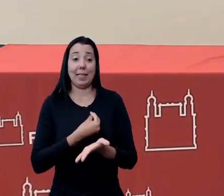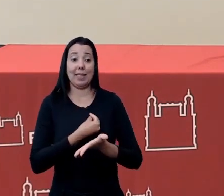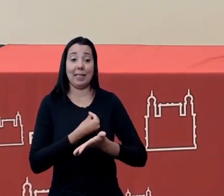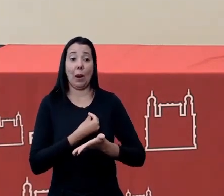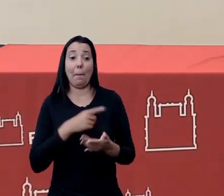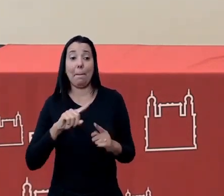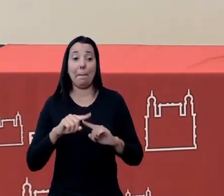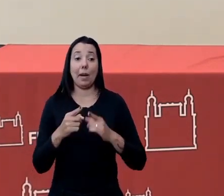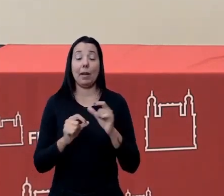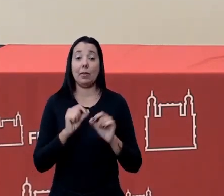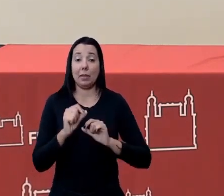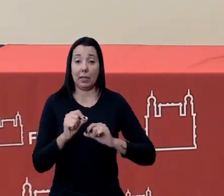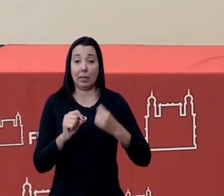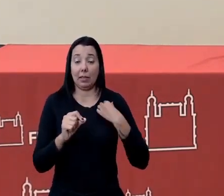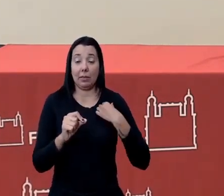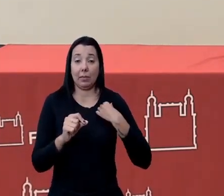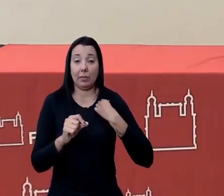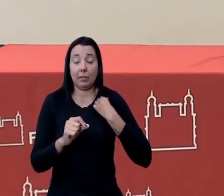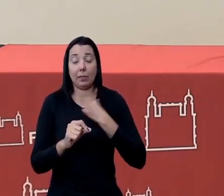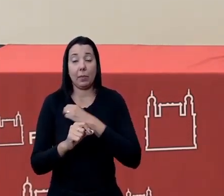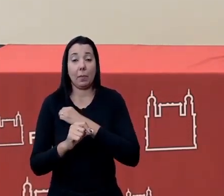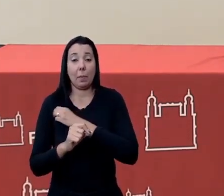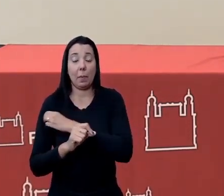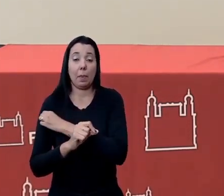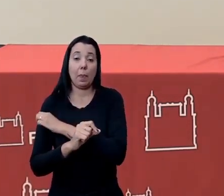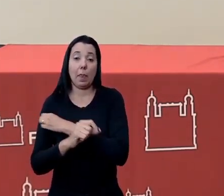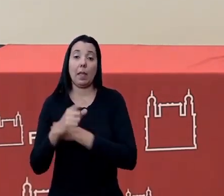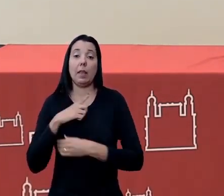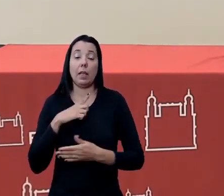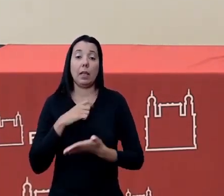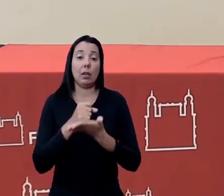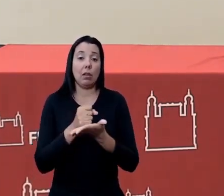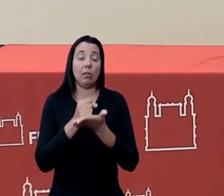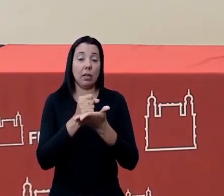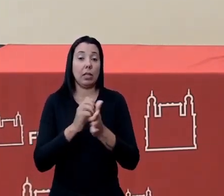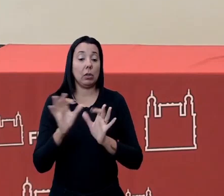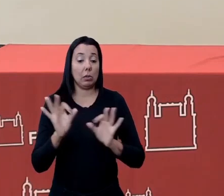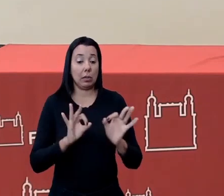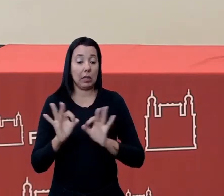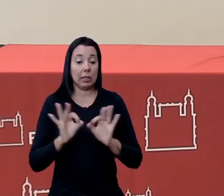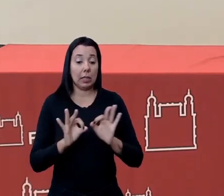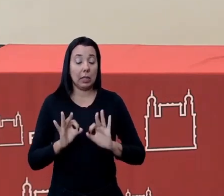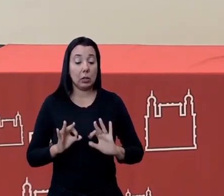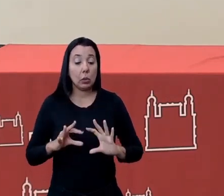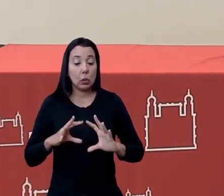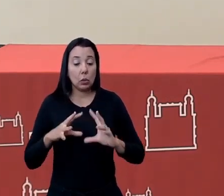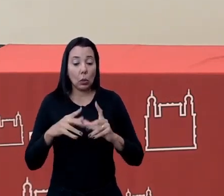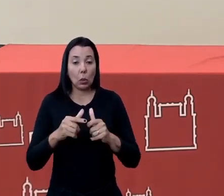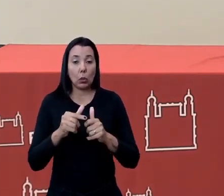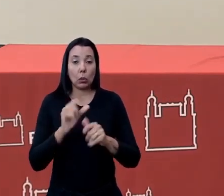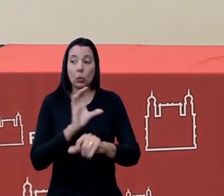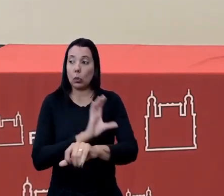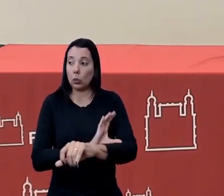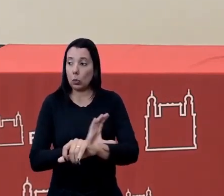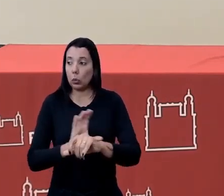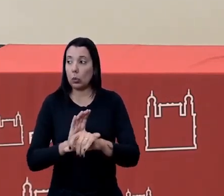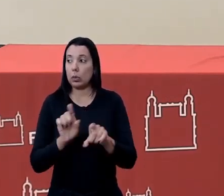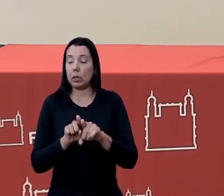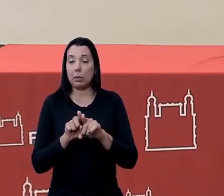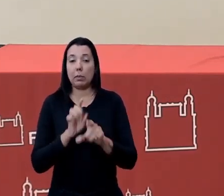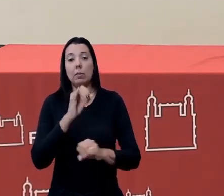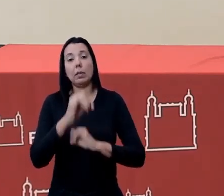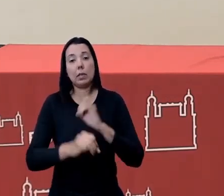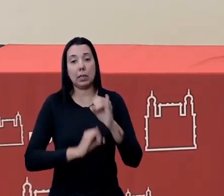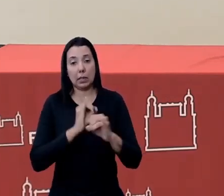né então a gente tem é ofertado e organizado toda todo o curso no modo